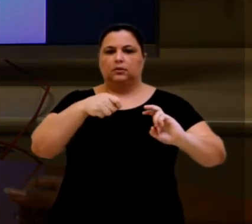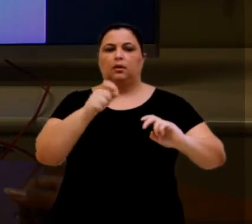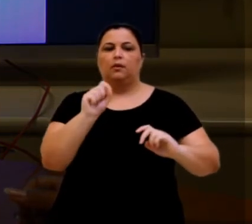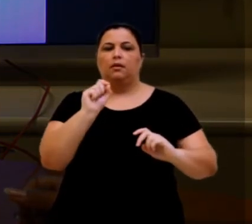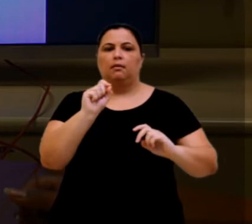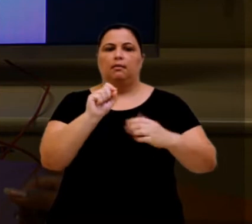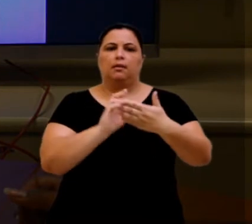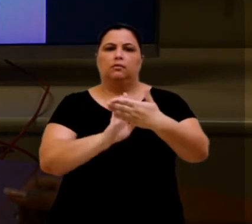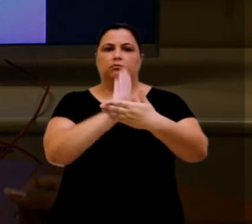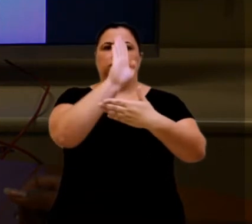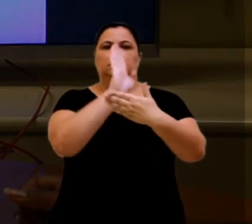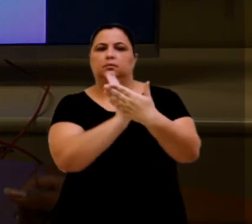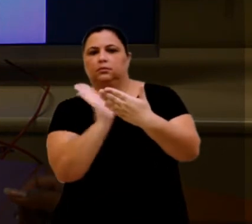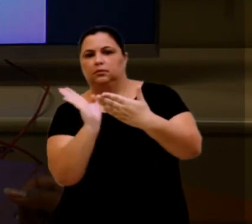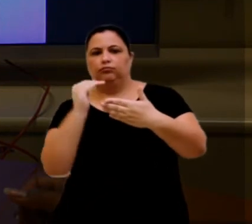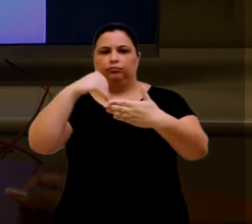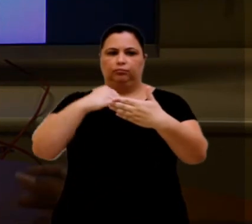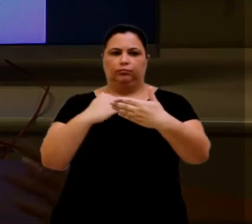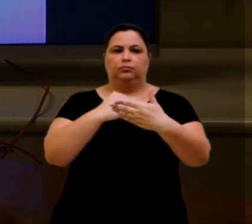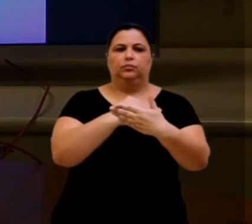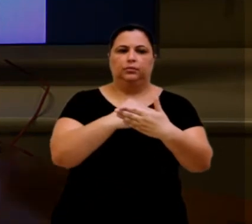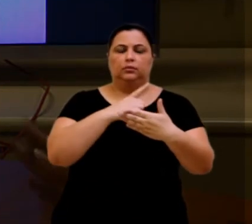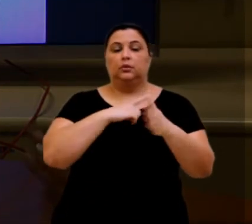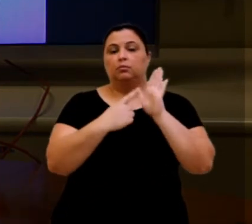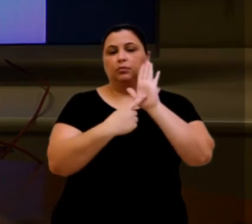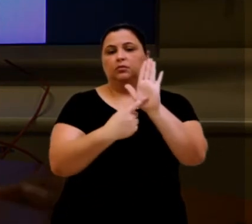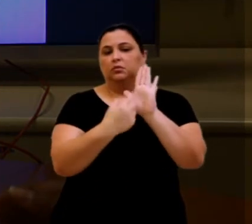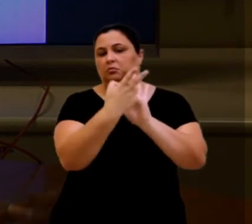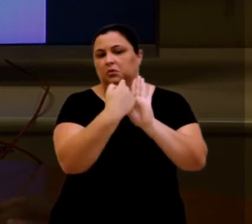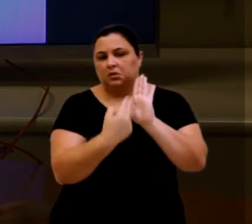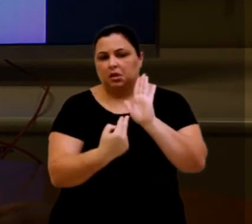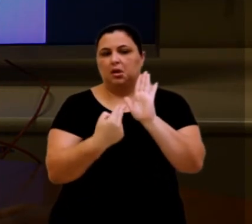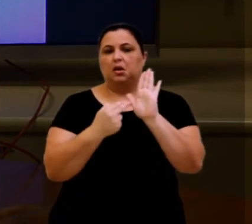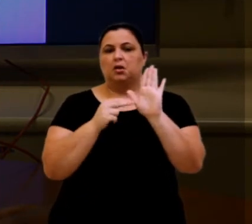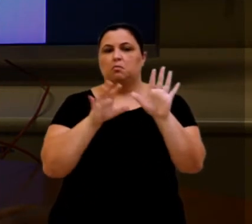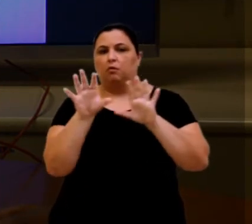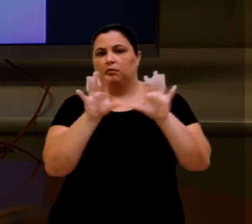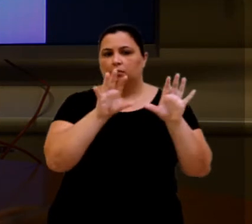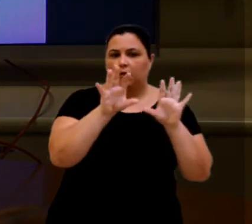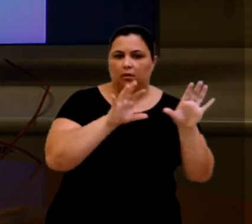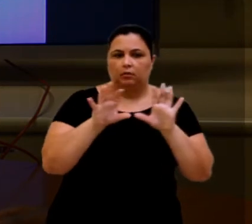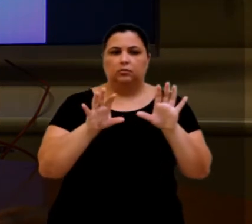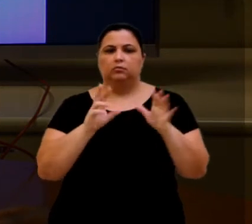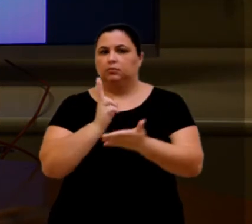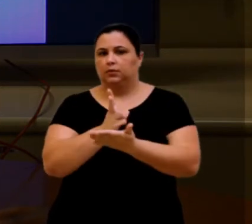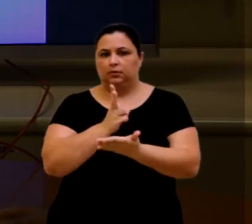opções de direção da varredura e de figuras que simulam os movimentos de manuseio do mesmo.